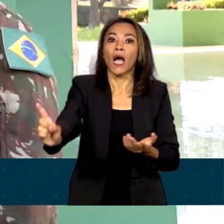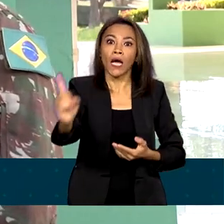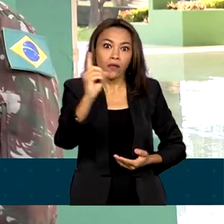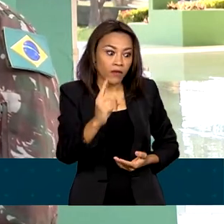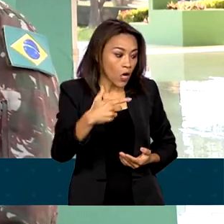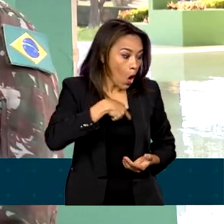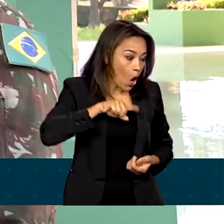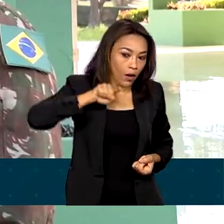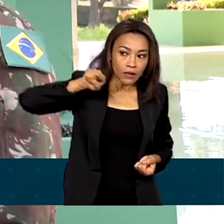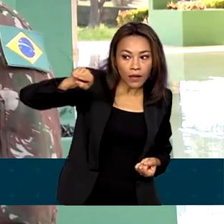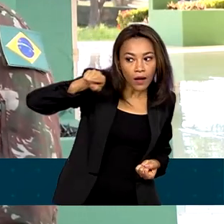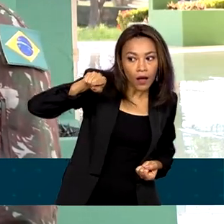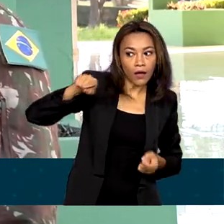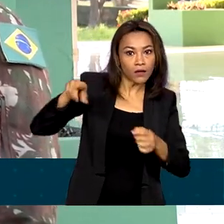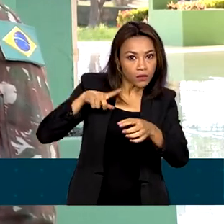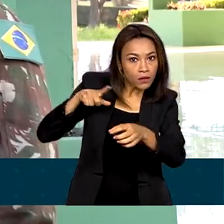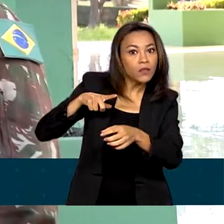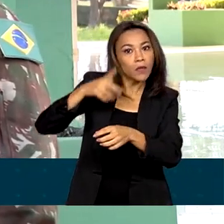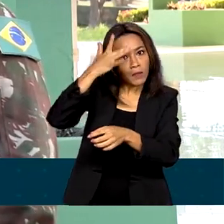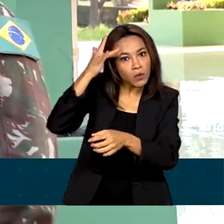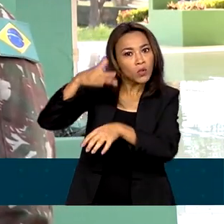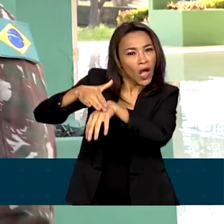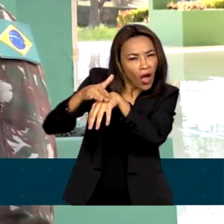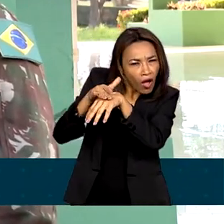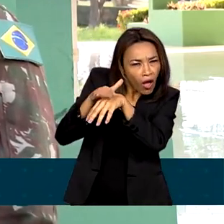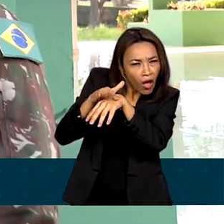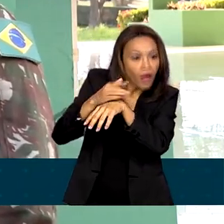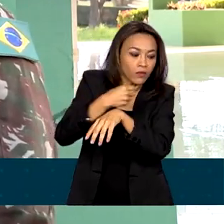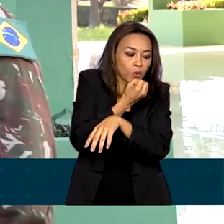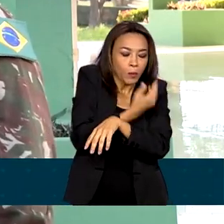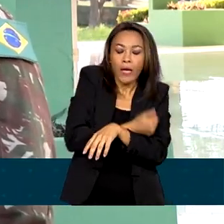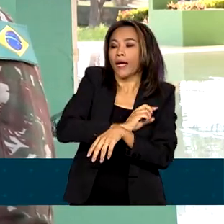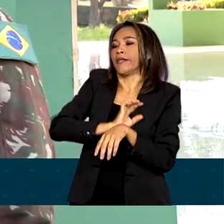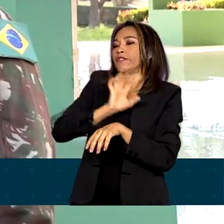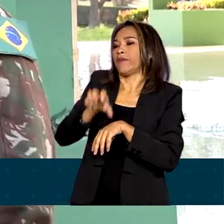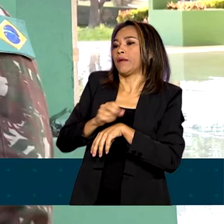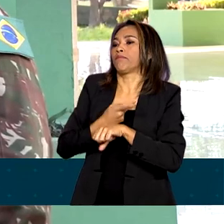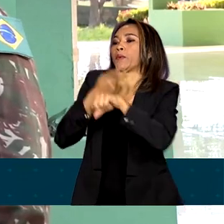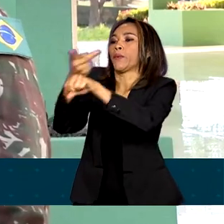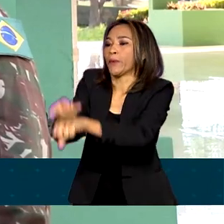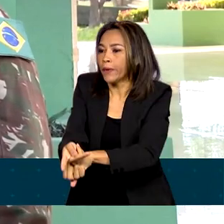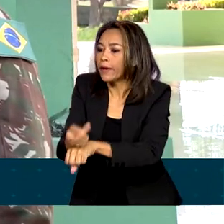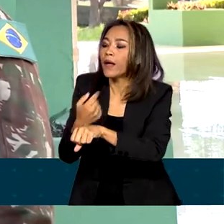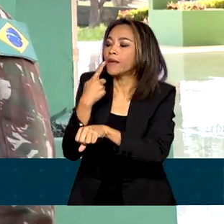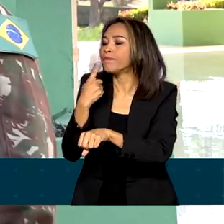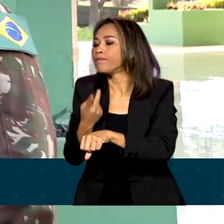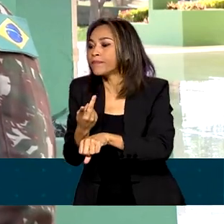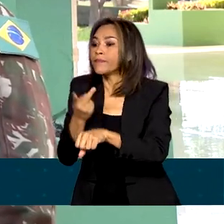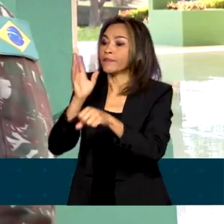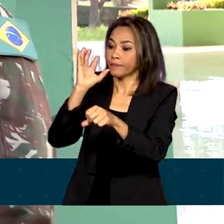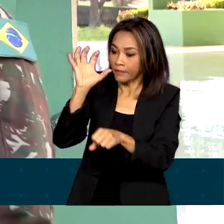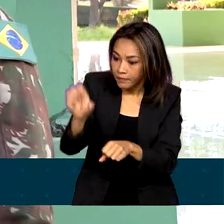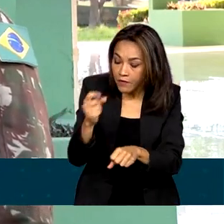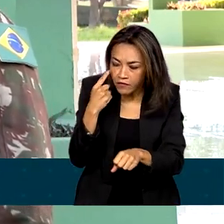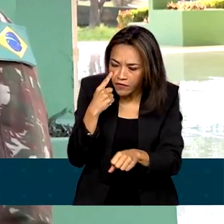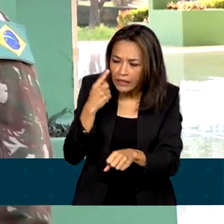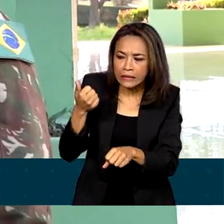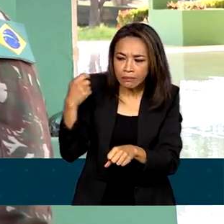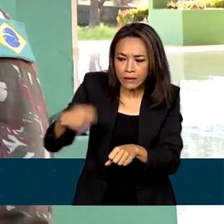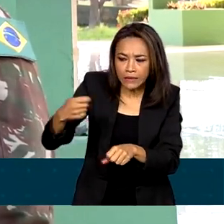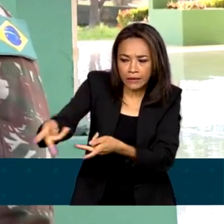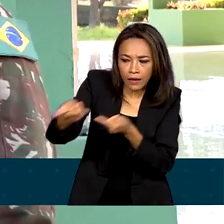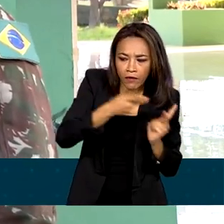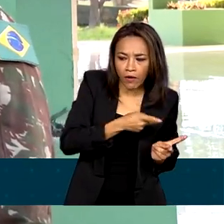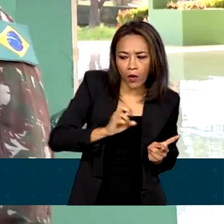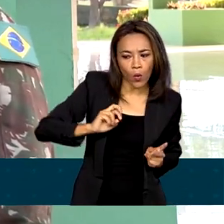tal comunidade tem paciente. E aí a gente faz a busca ativa, gente vai até a comunidade, procura o paciente, vê se é caso de remoção